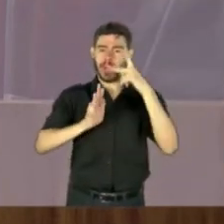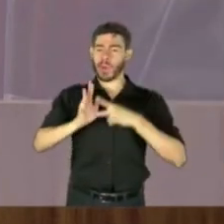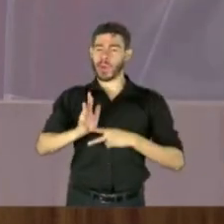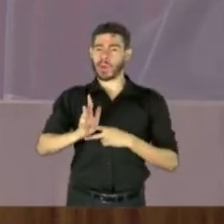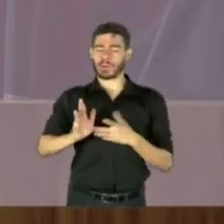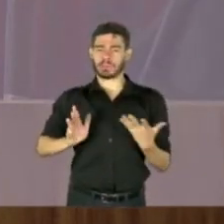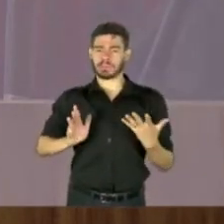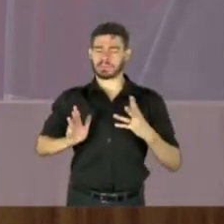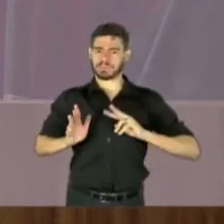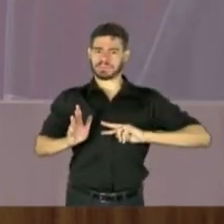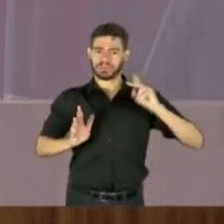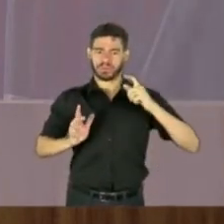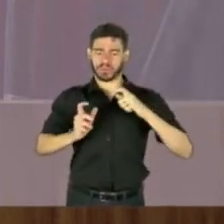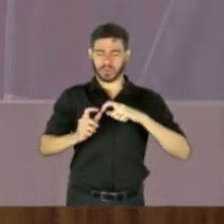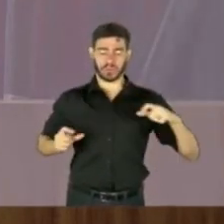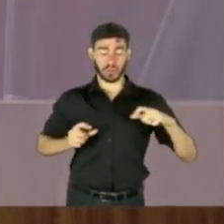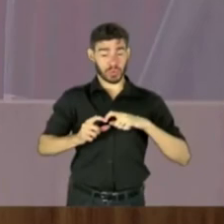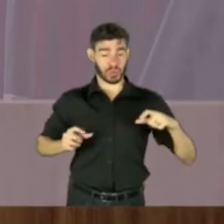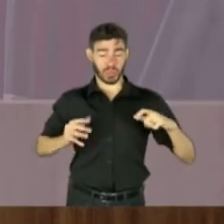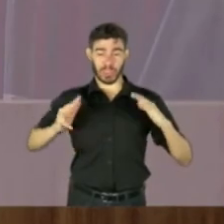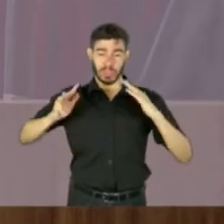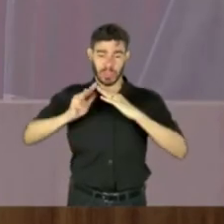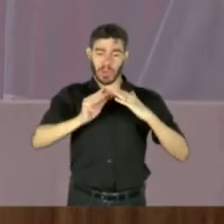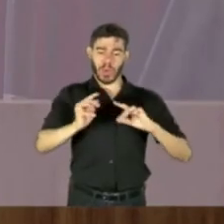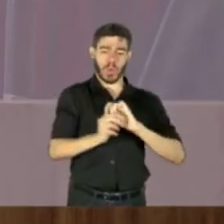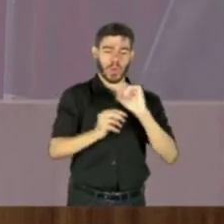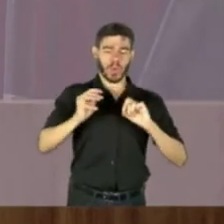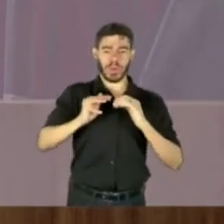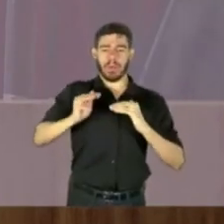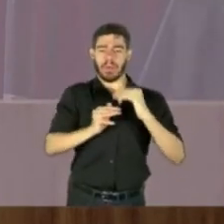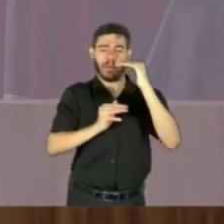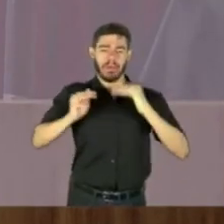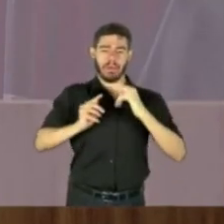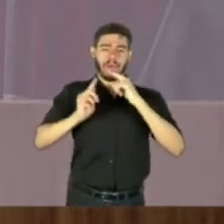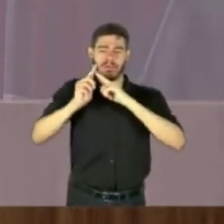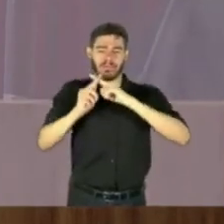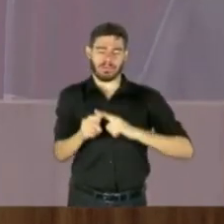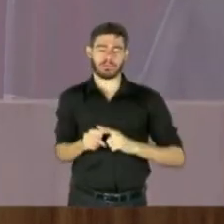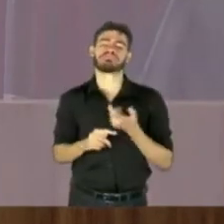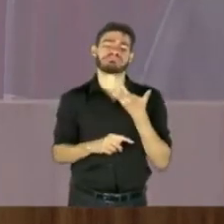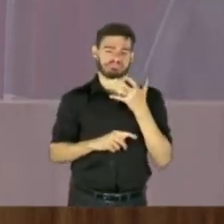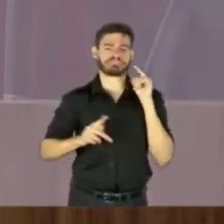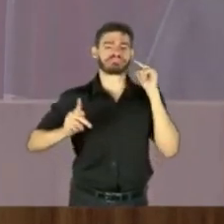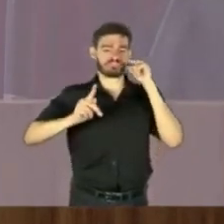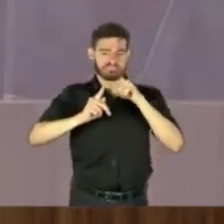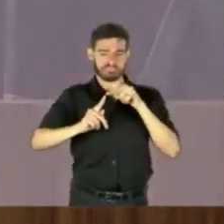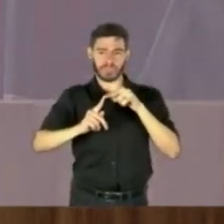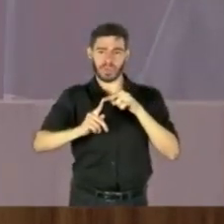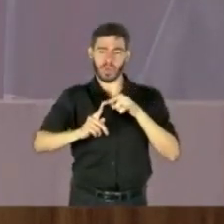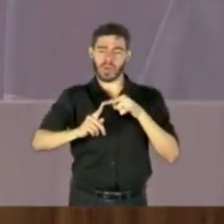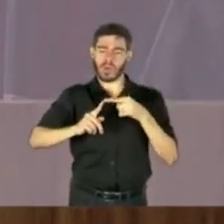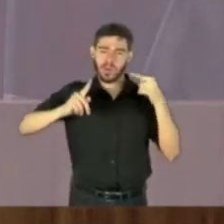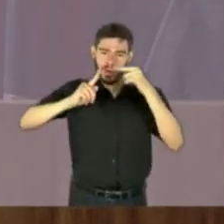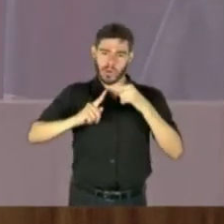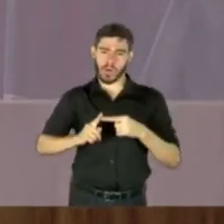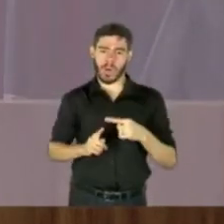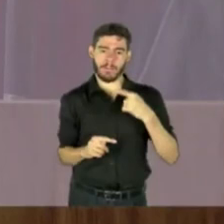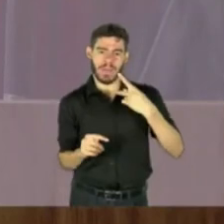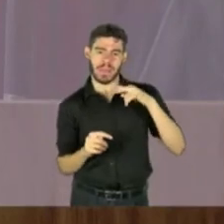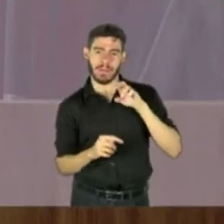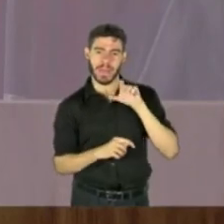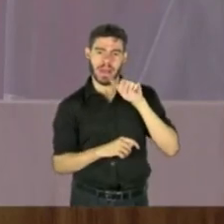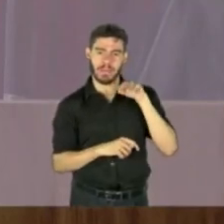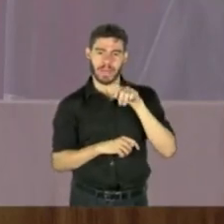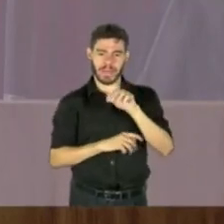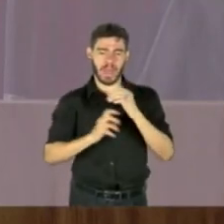do cheque moradia, se pretendeu desequilibrar as eleições. Logicamente, em relação às preliminares, também acompanho